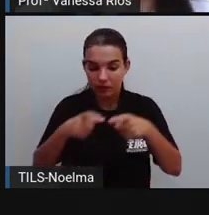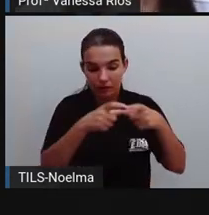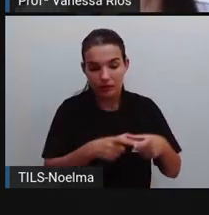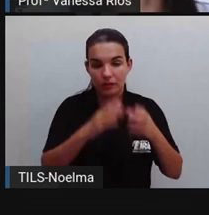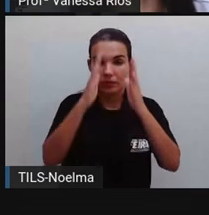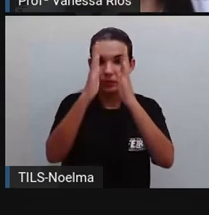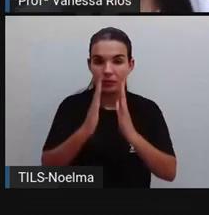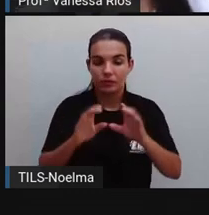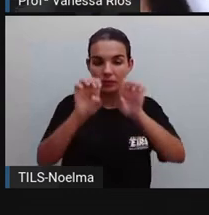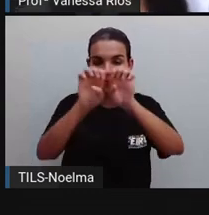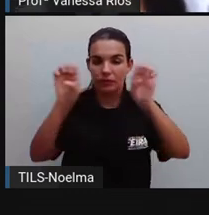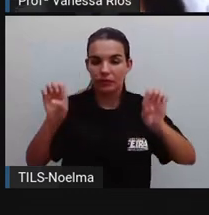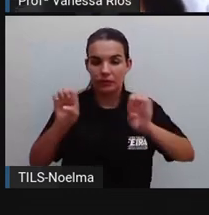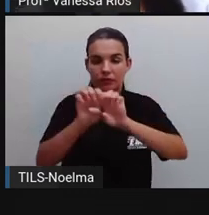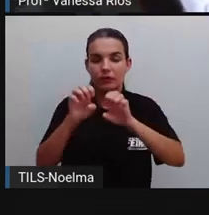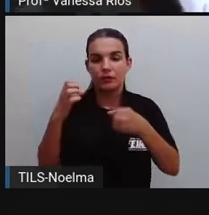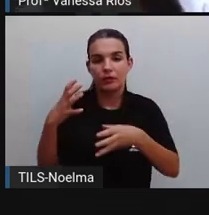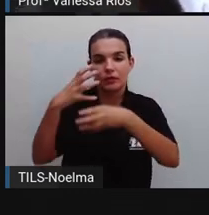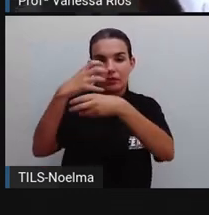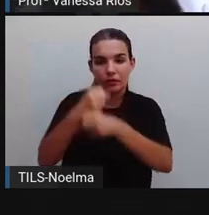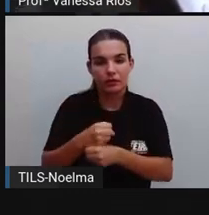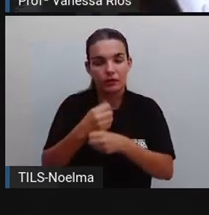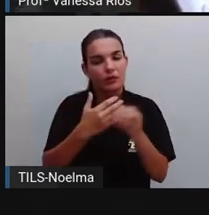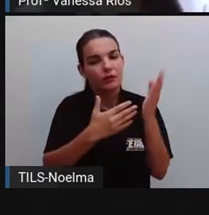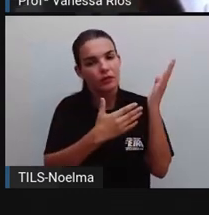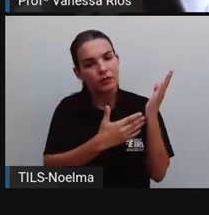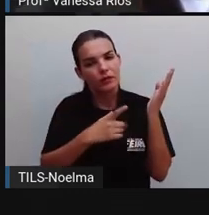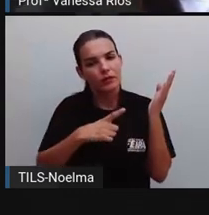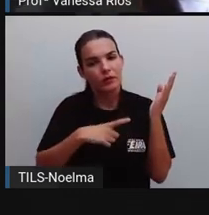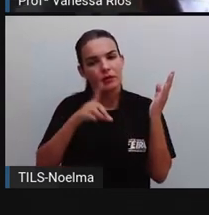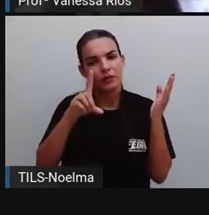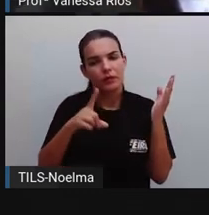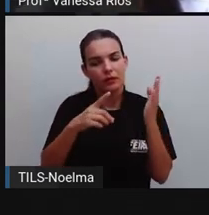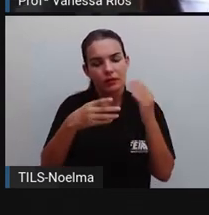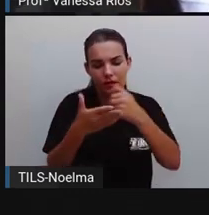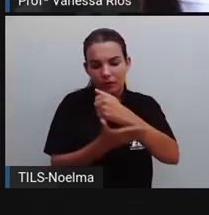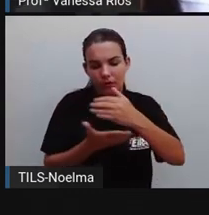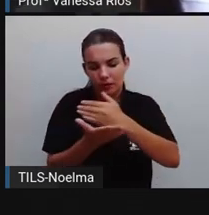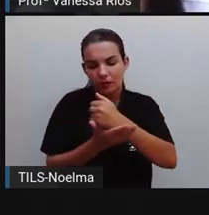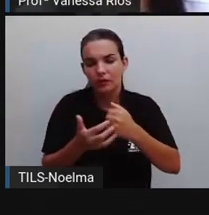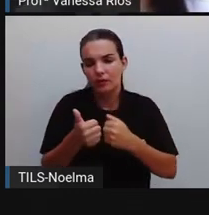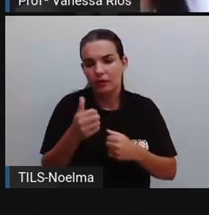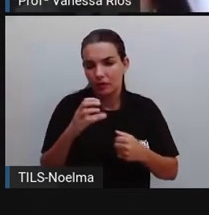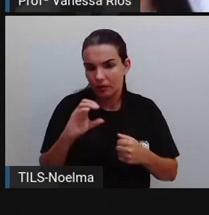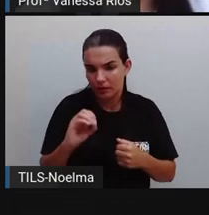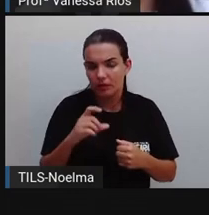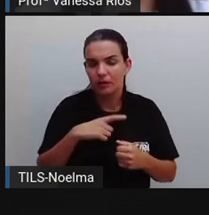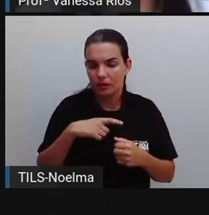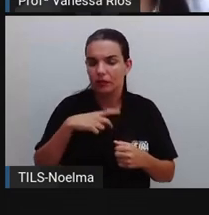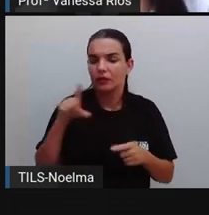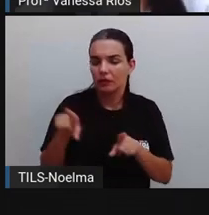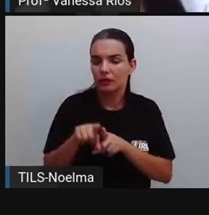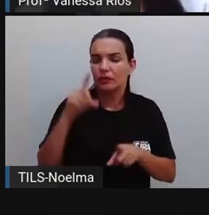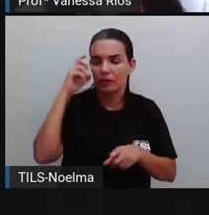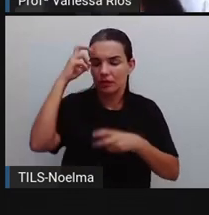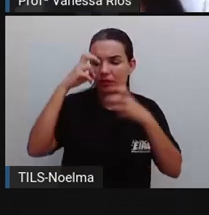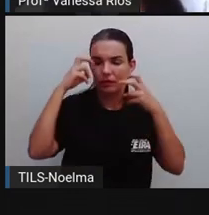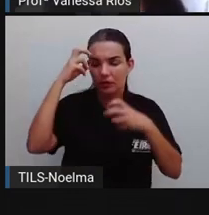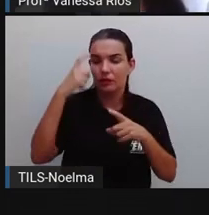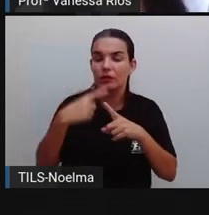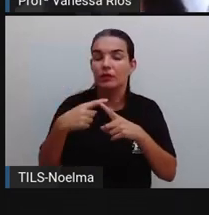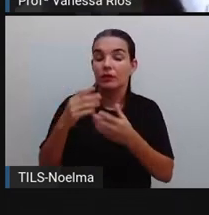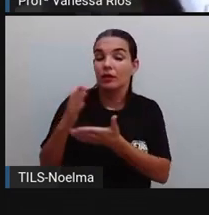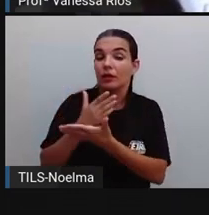corretamente. No caso dos números decimais, essa preocupação também vai existir. Porque essas